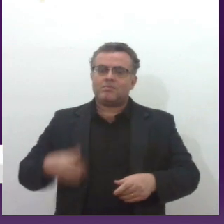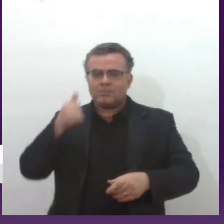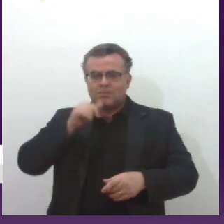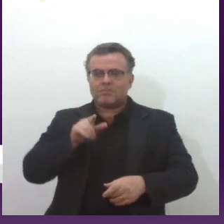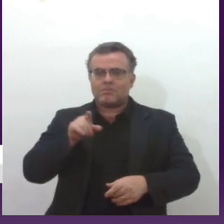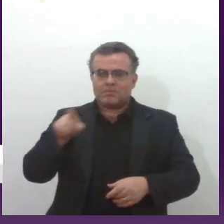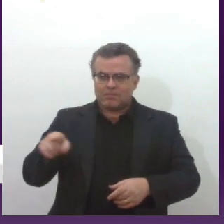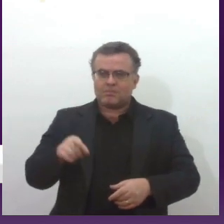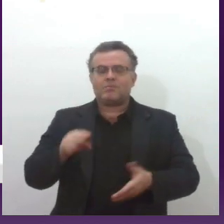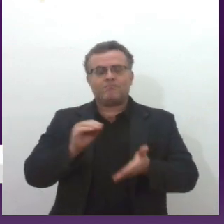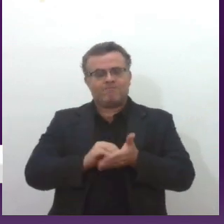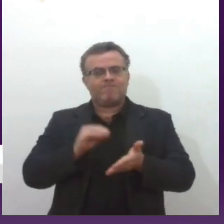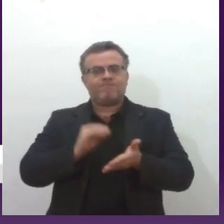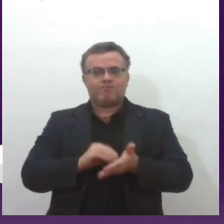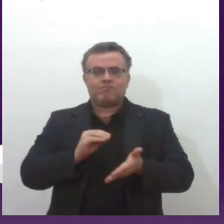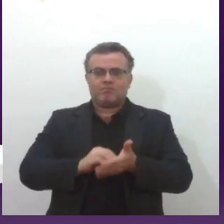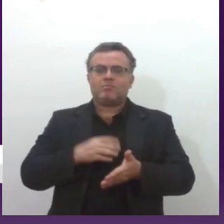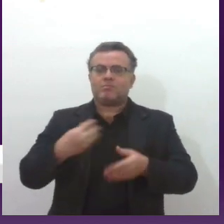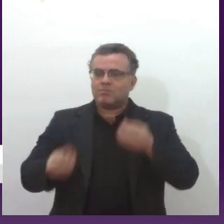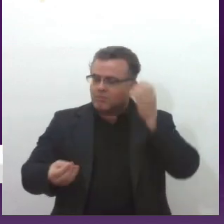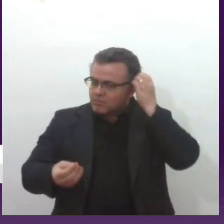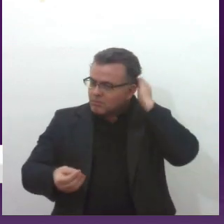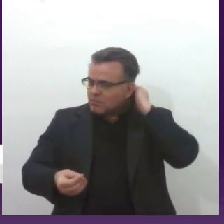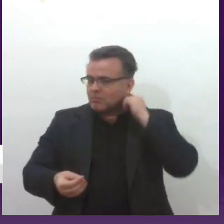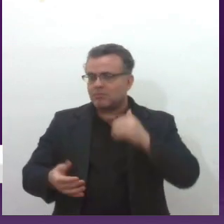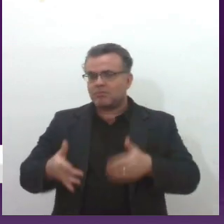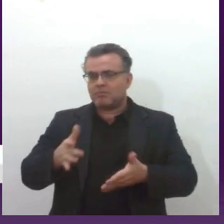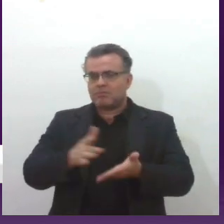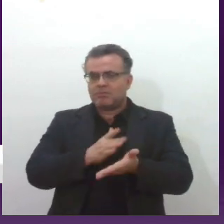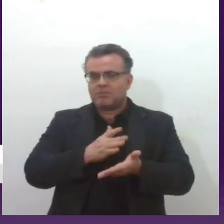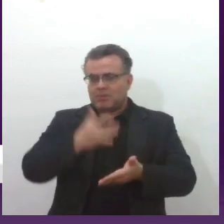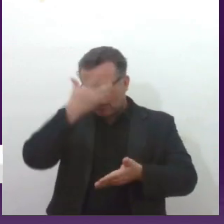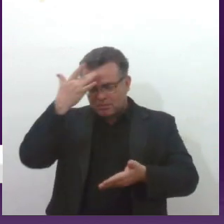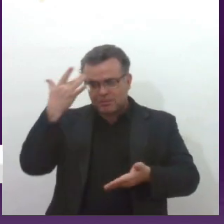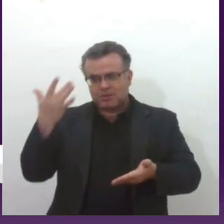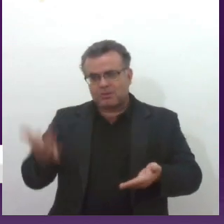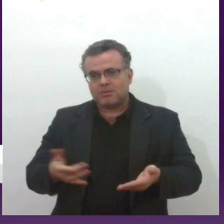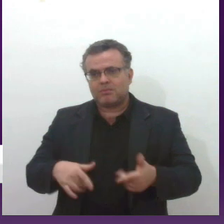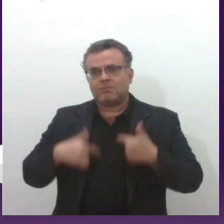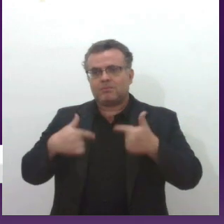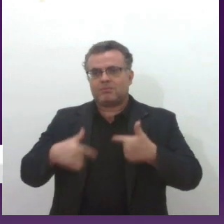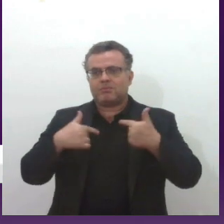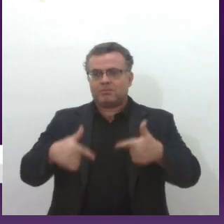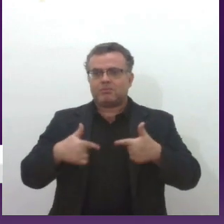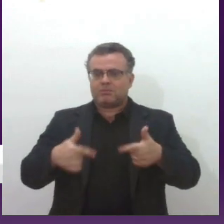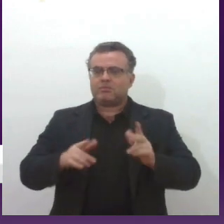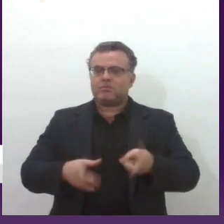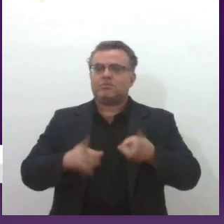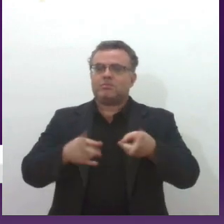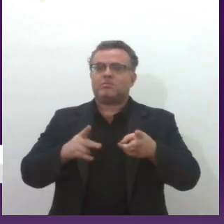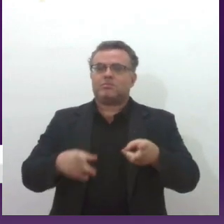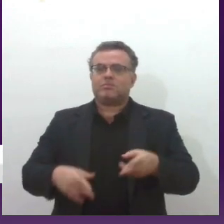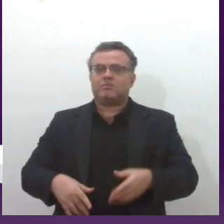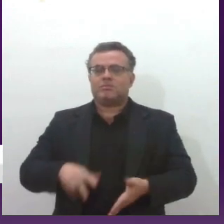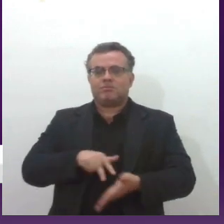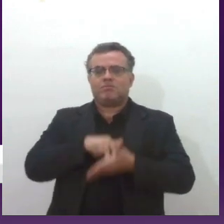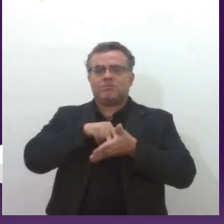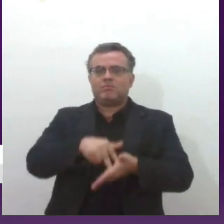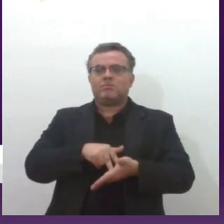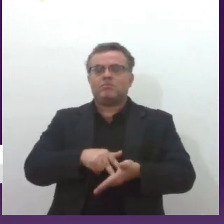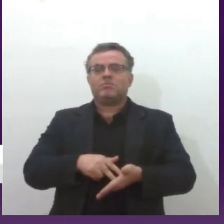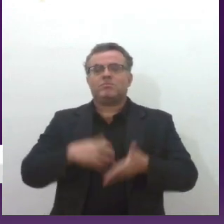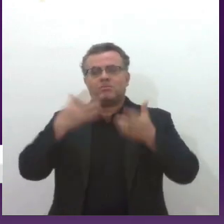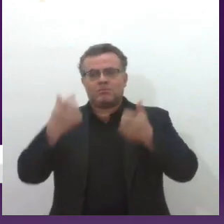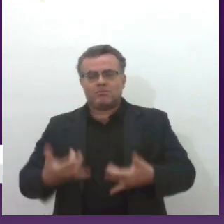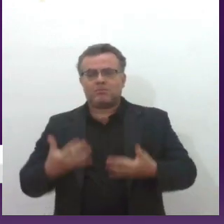isso nos faz falta, porque muita gente não gosta de cortar na própria carne, mas eu posso cortar na própria carne, sim, falo com propriedade sobre isso.